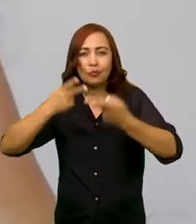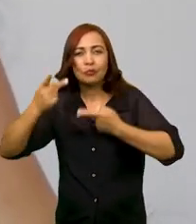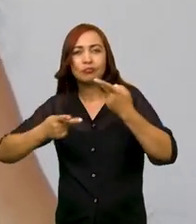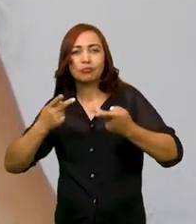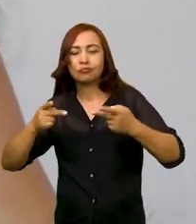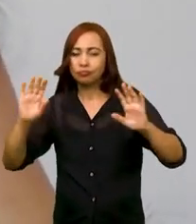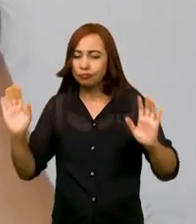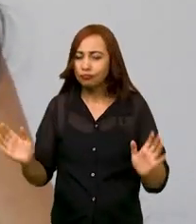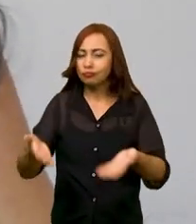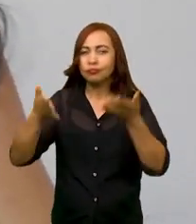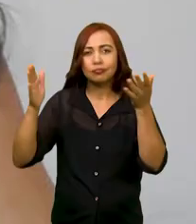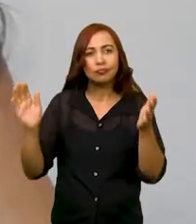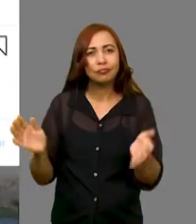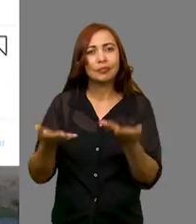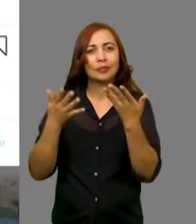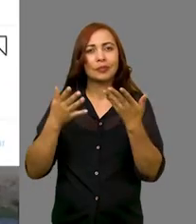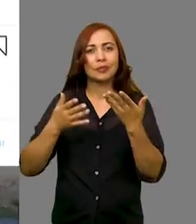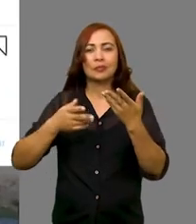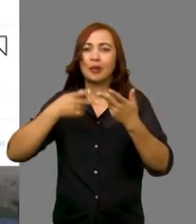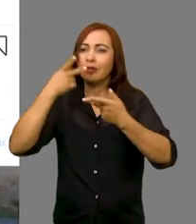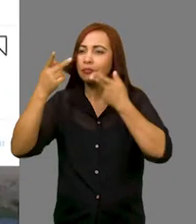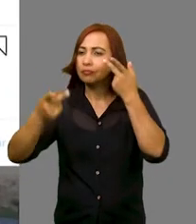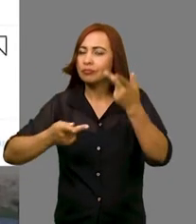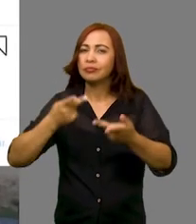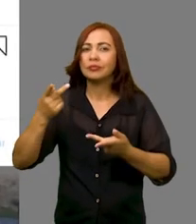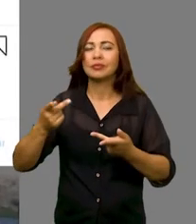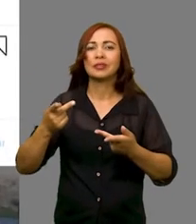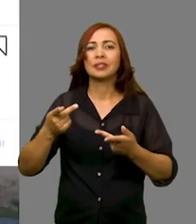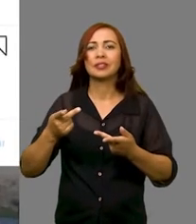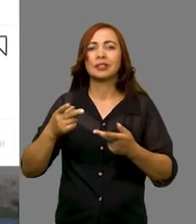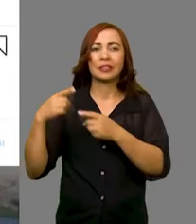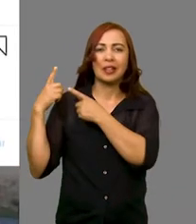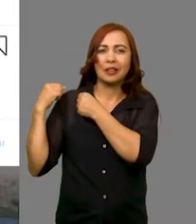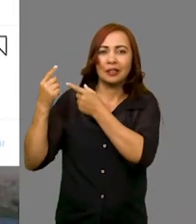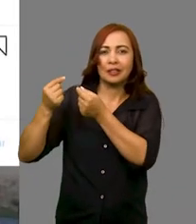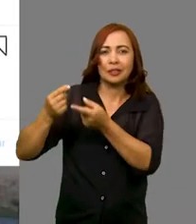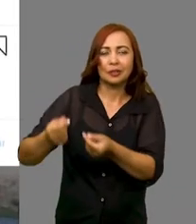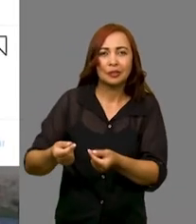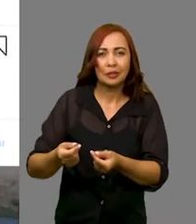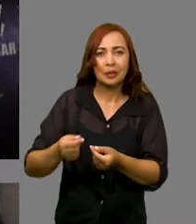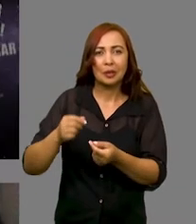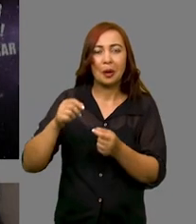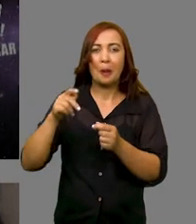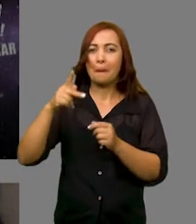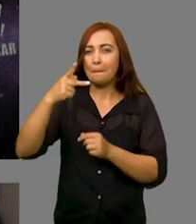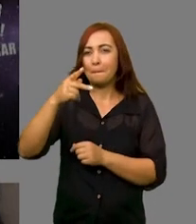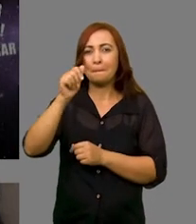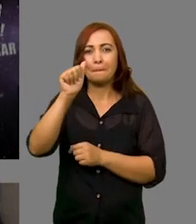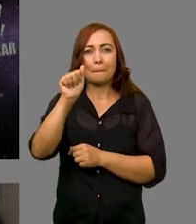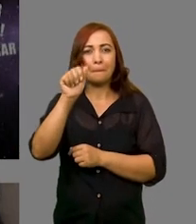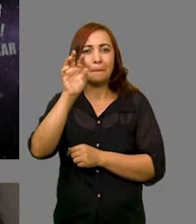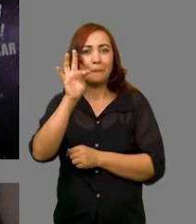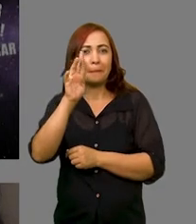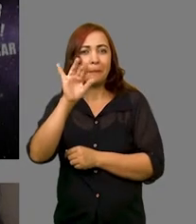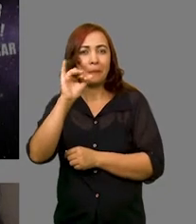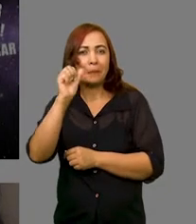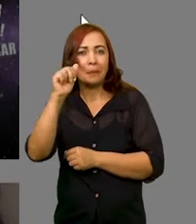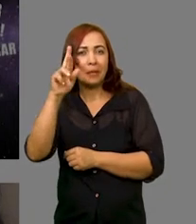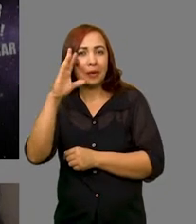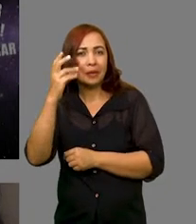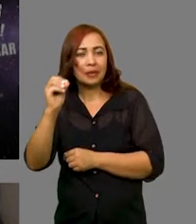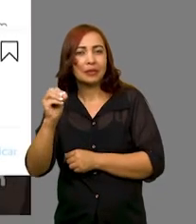promovem. discursos do patriarcado, de tradicionalismo, do nordestino, do orgulho de ser